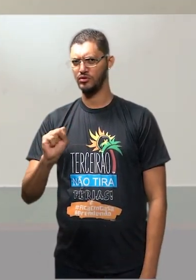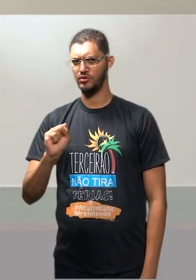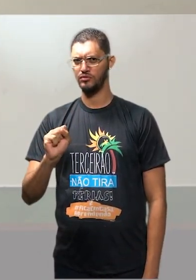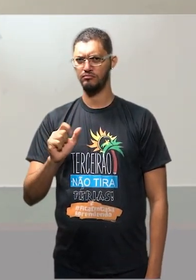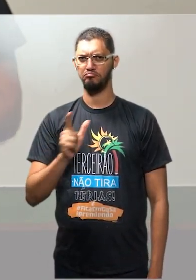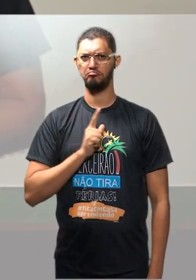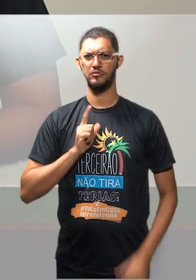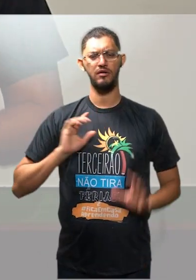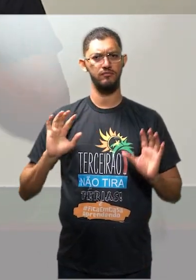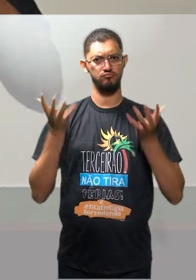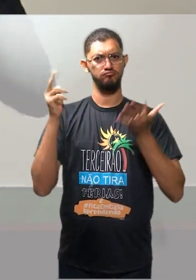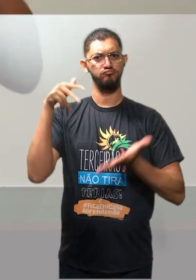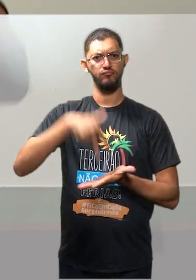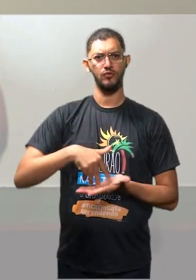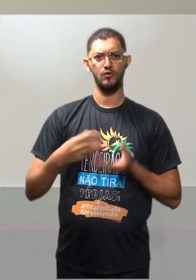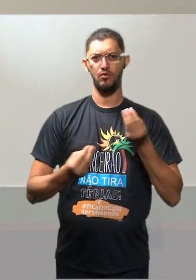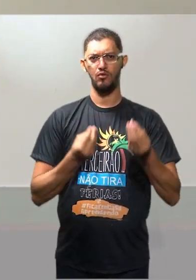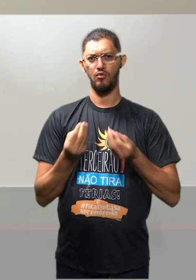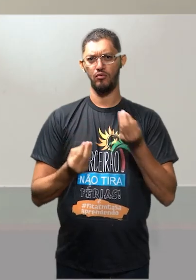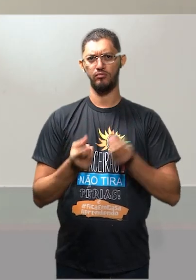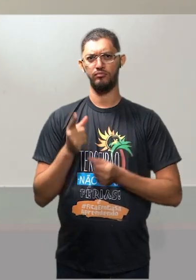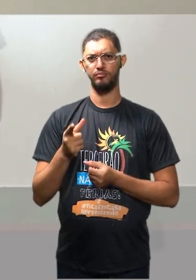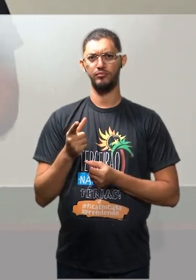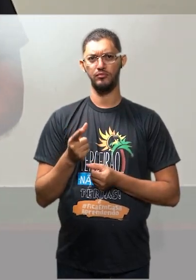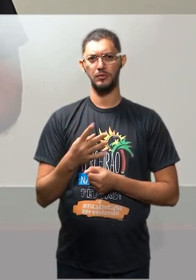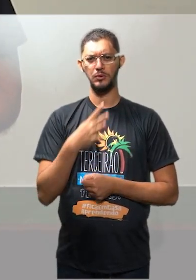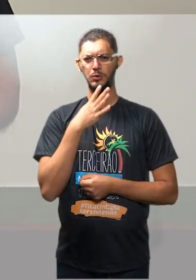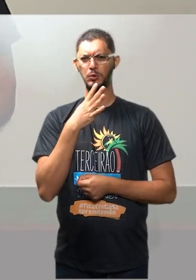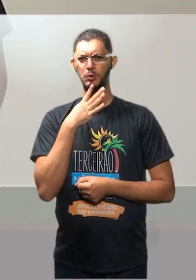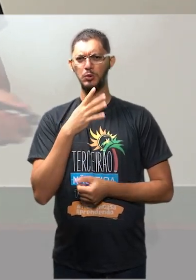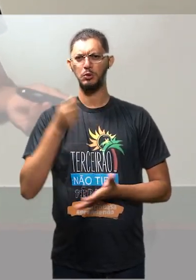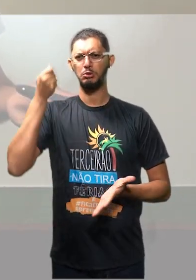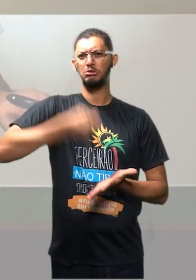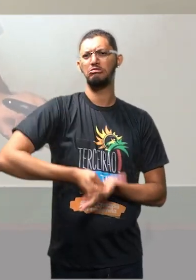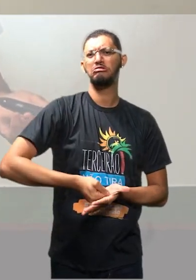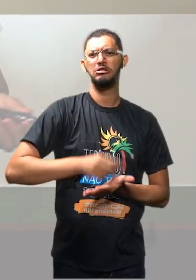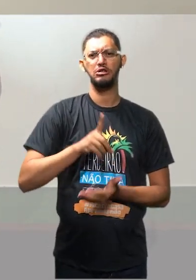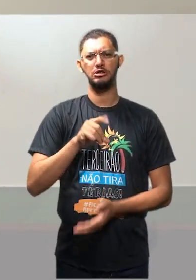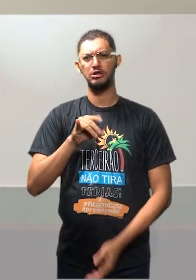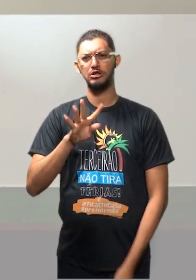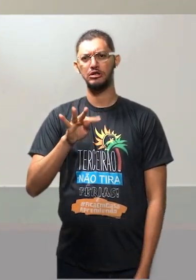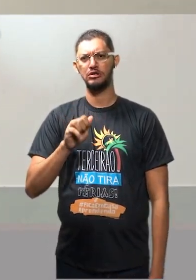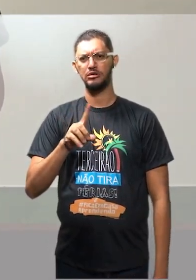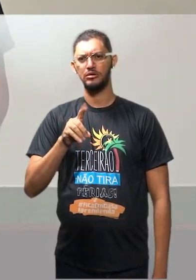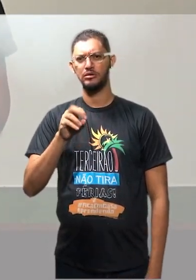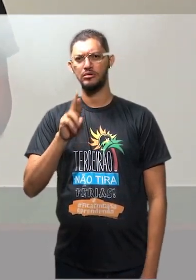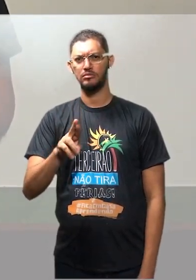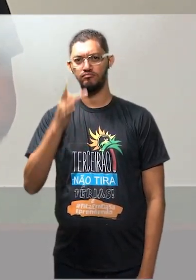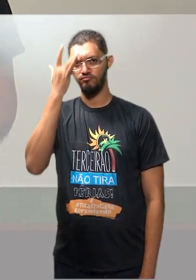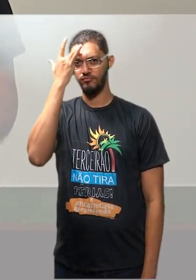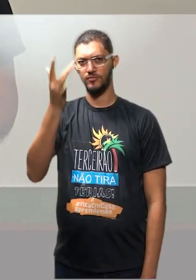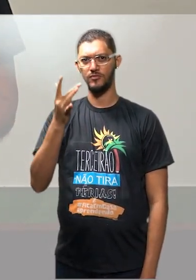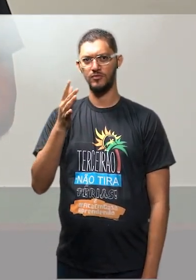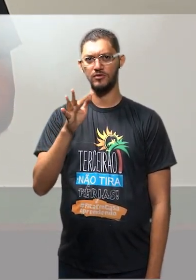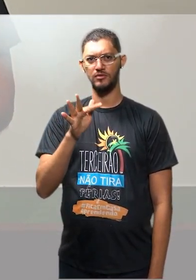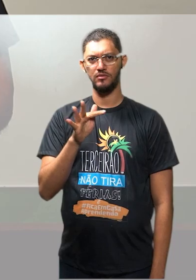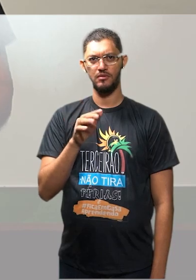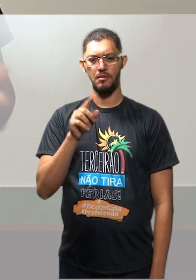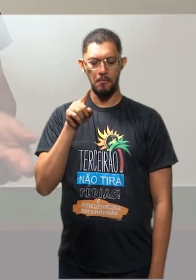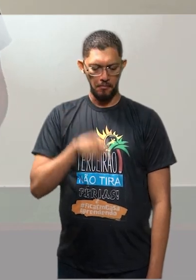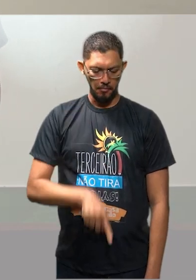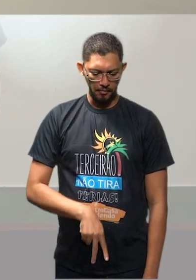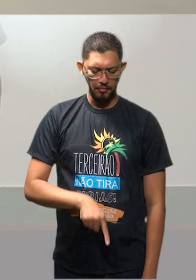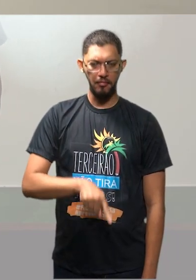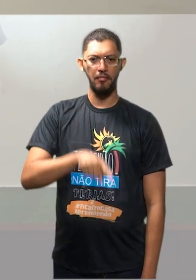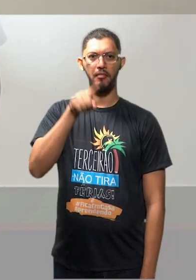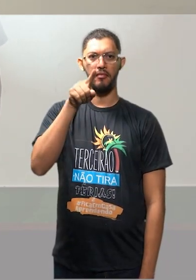Como é que se reconhece um ditador? Ele disse fácil, mete-se do pé à cabeça No final do